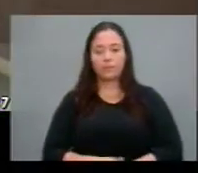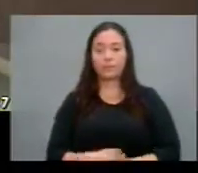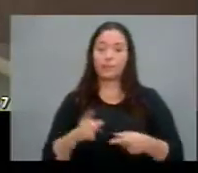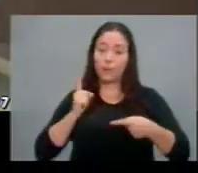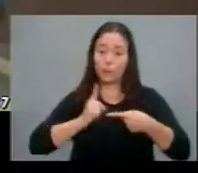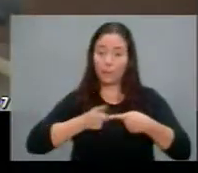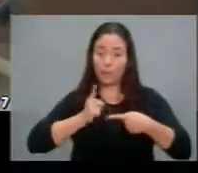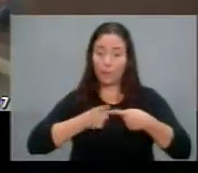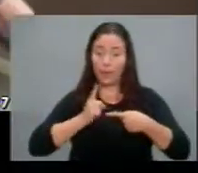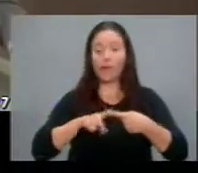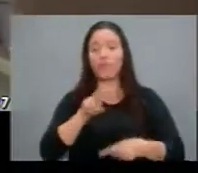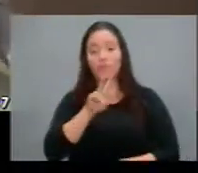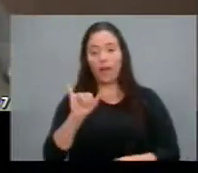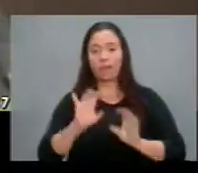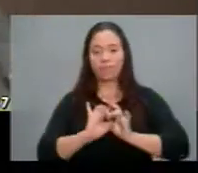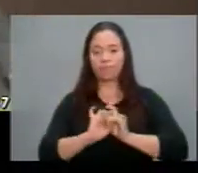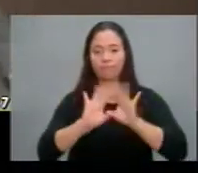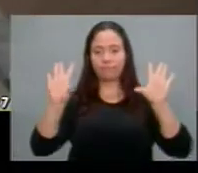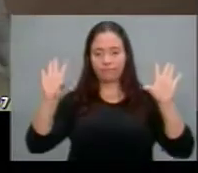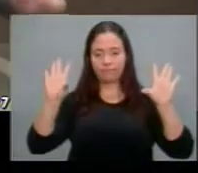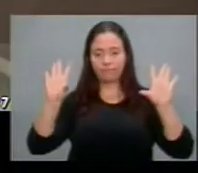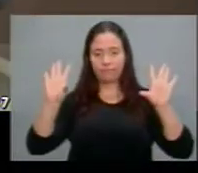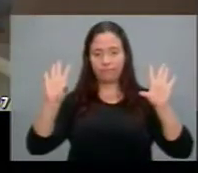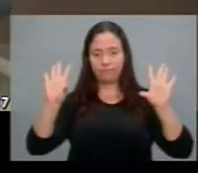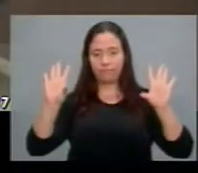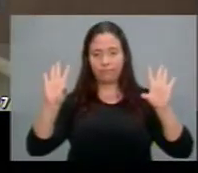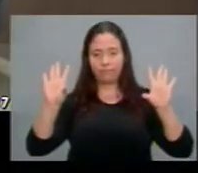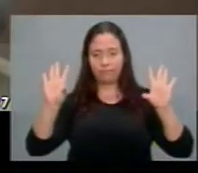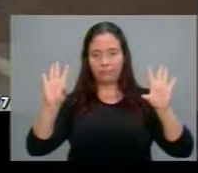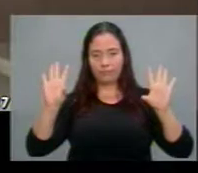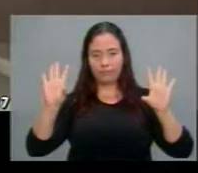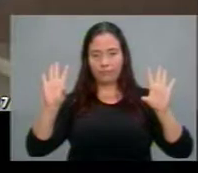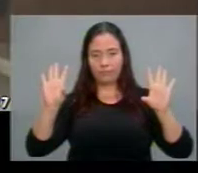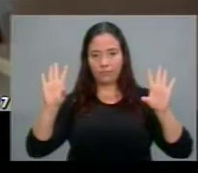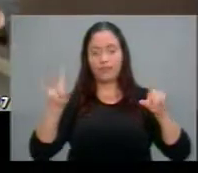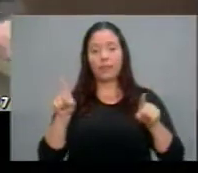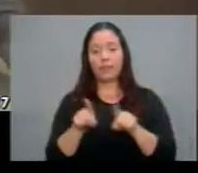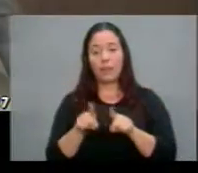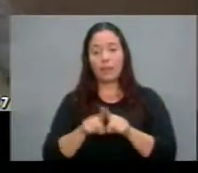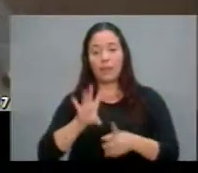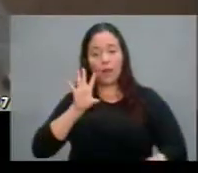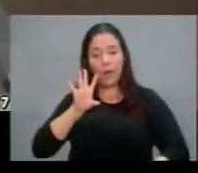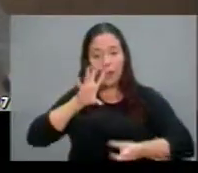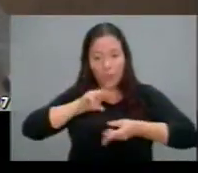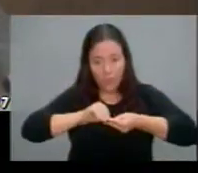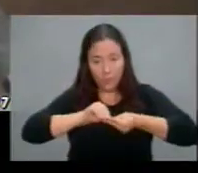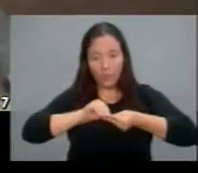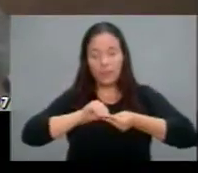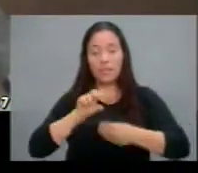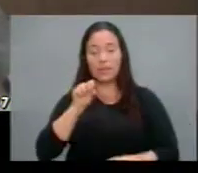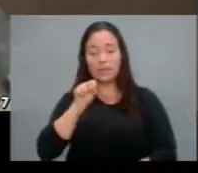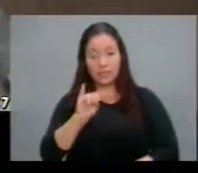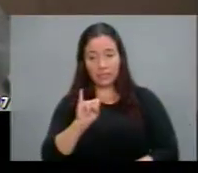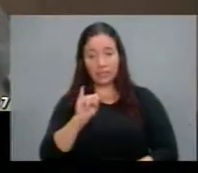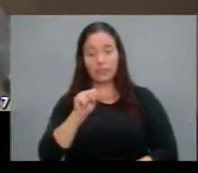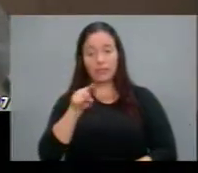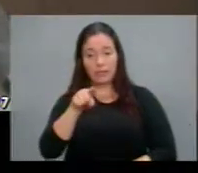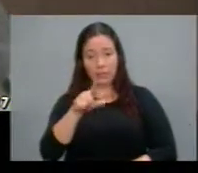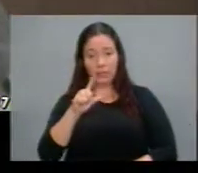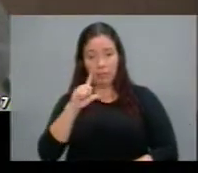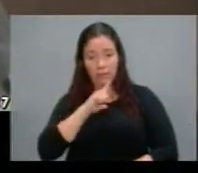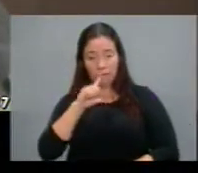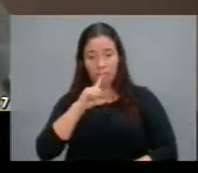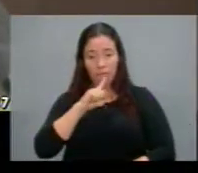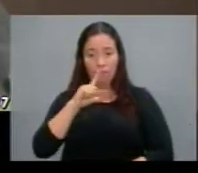permitir a nossa linha do tempo até para concluirmos se esses instrumentos